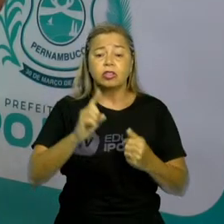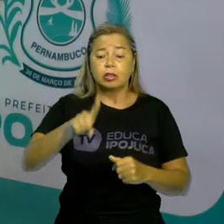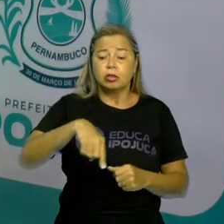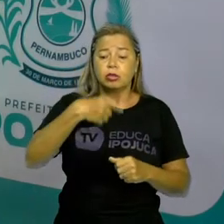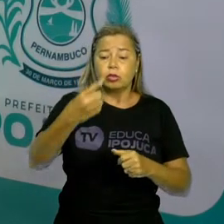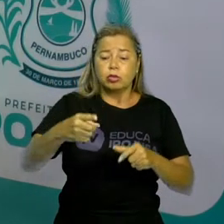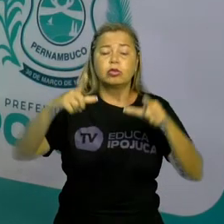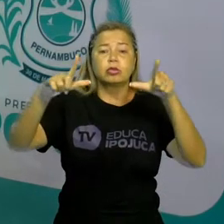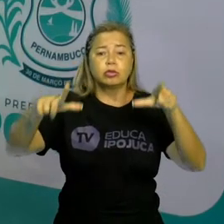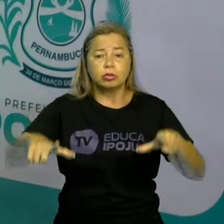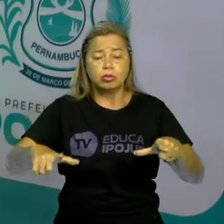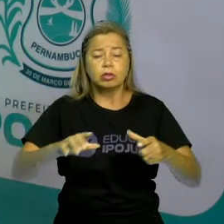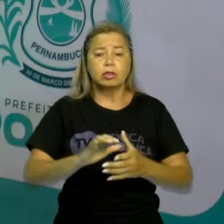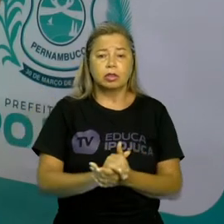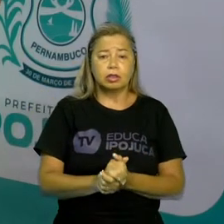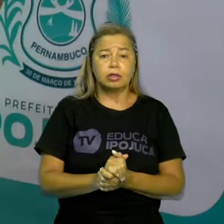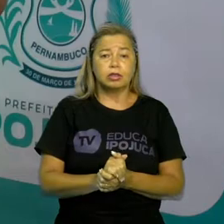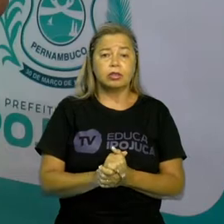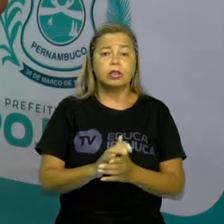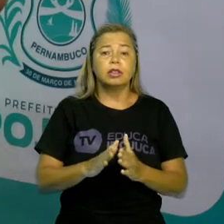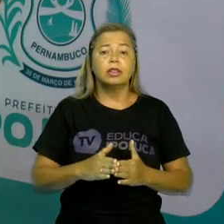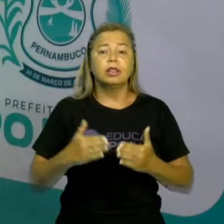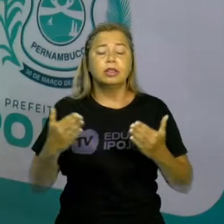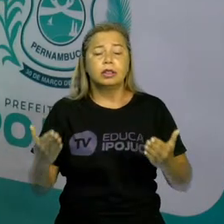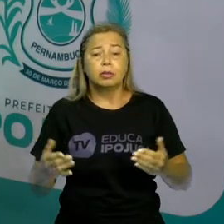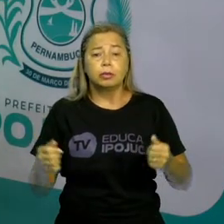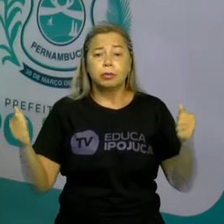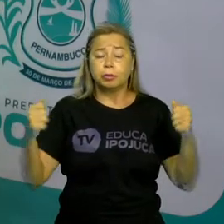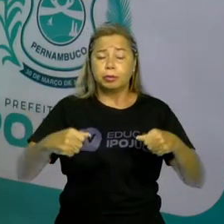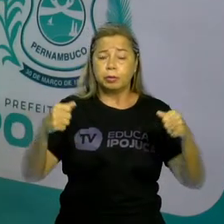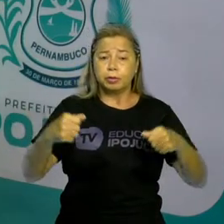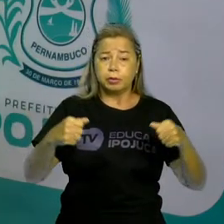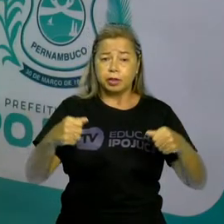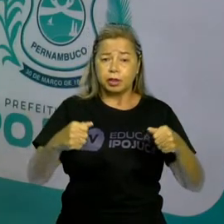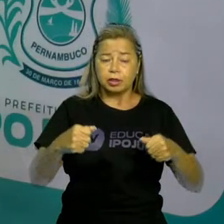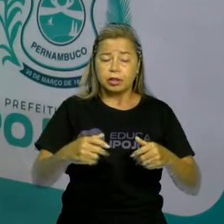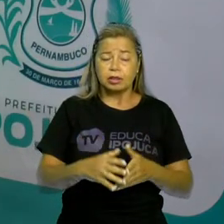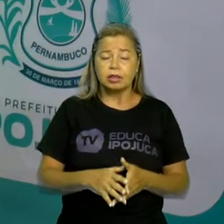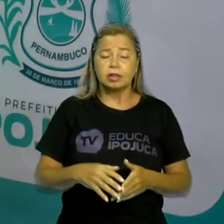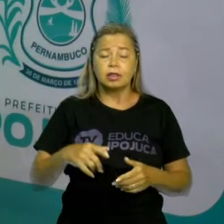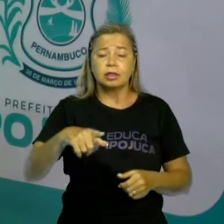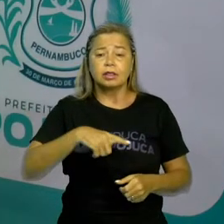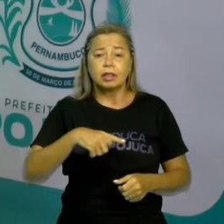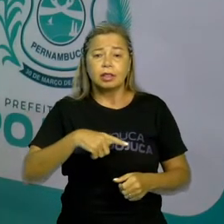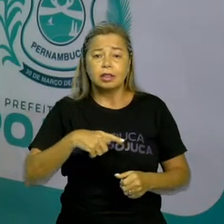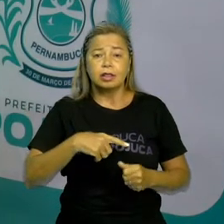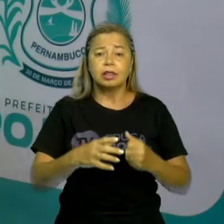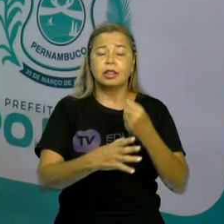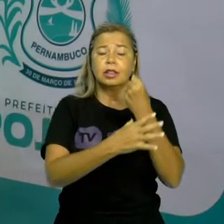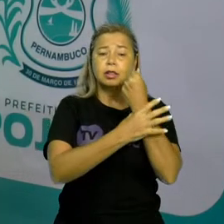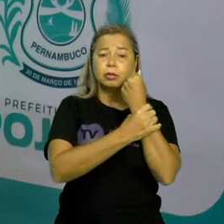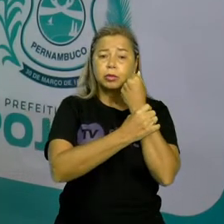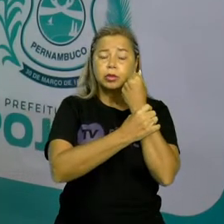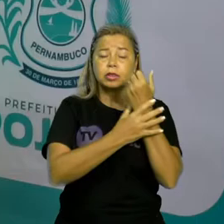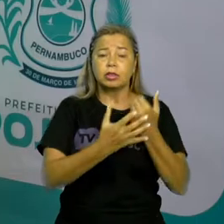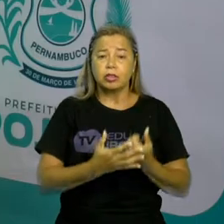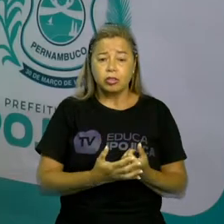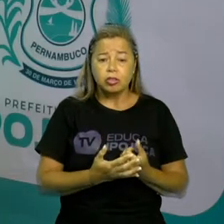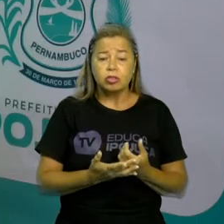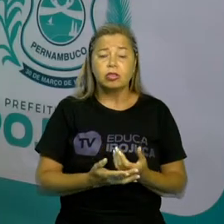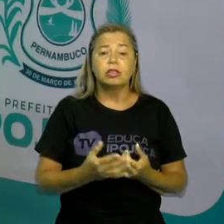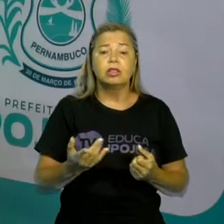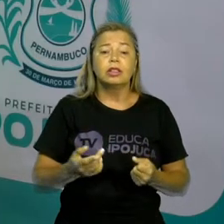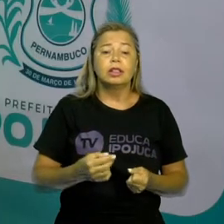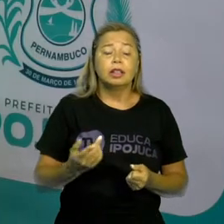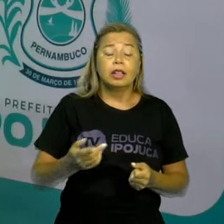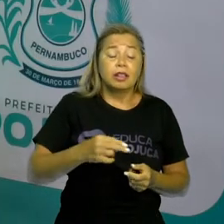fim, existem as unidades de conservação. Essas unidades de conservação foram criadas para